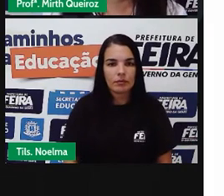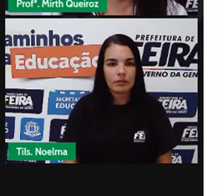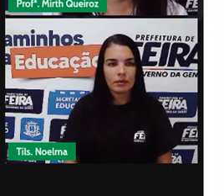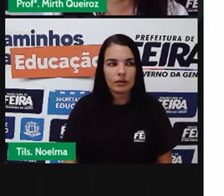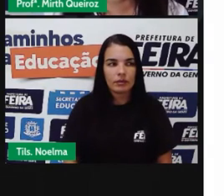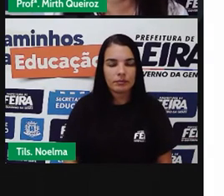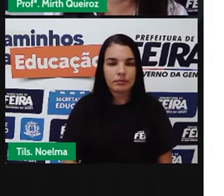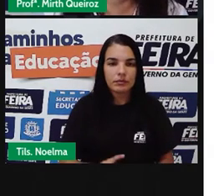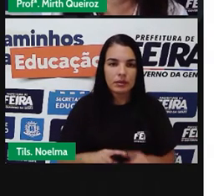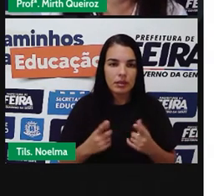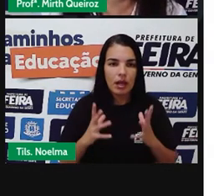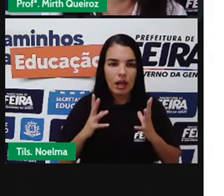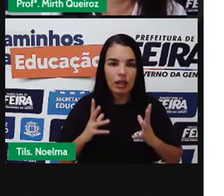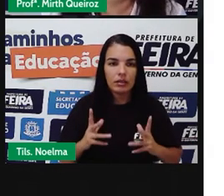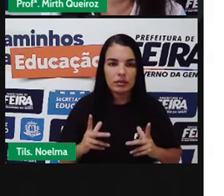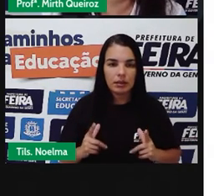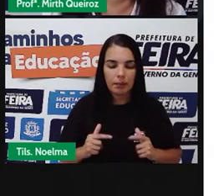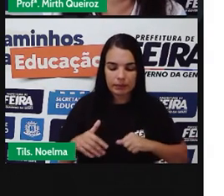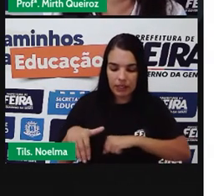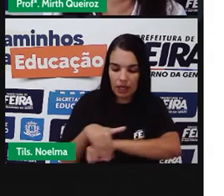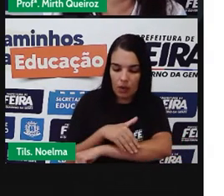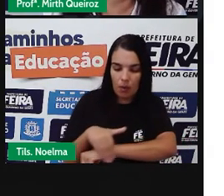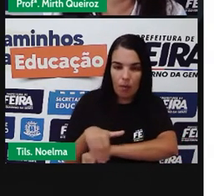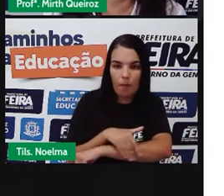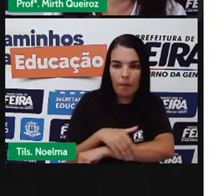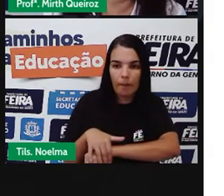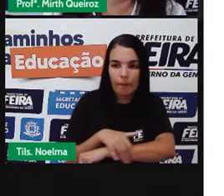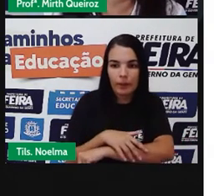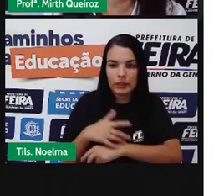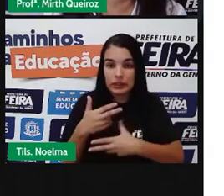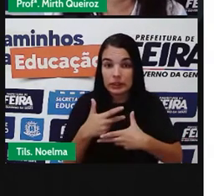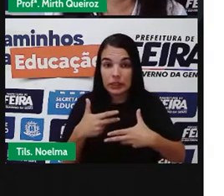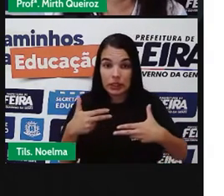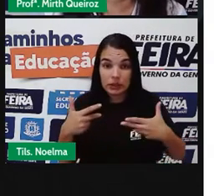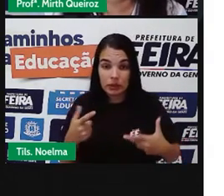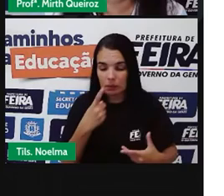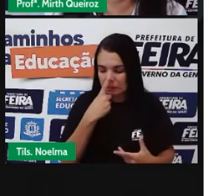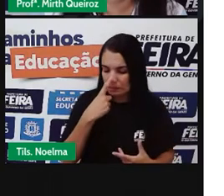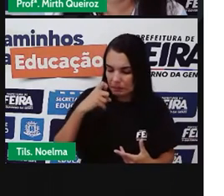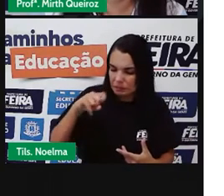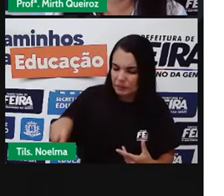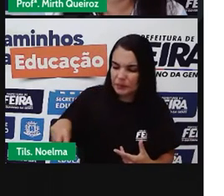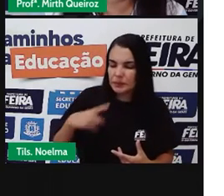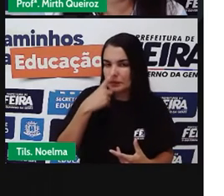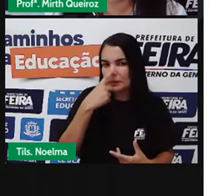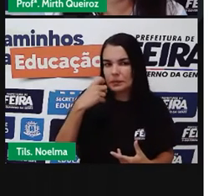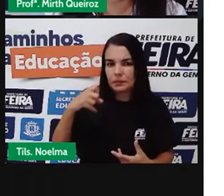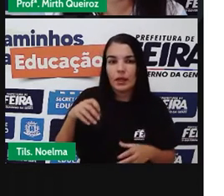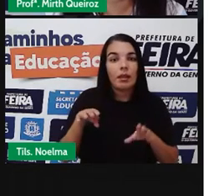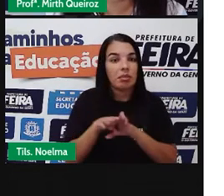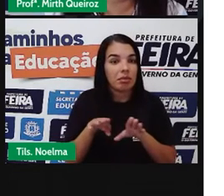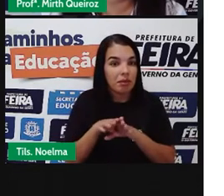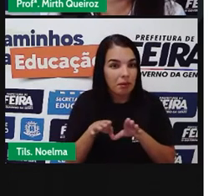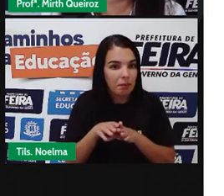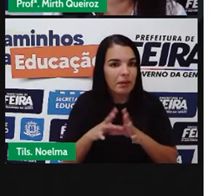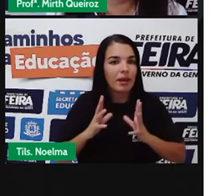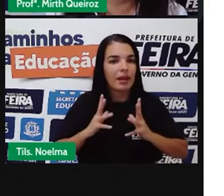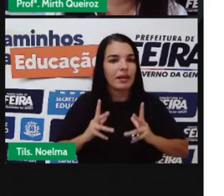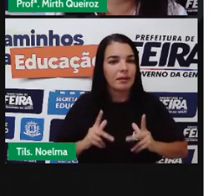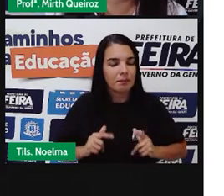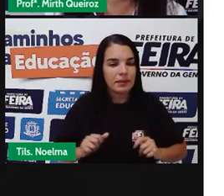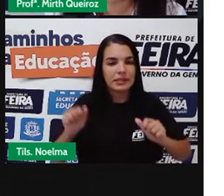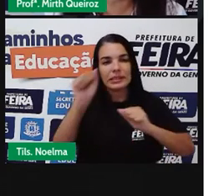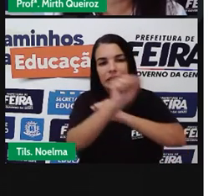A limpeza urbana e o manejo dos resíduos sólidos também fazem parte aí do saneamento